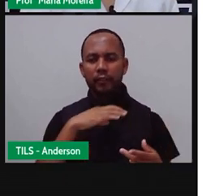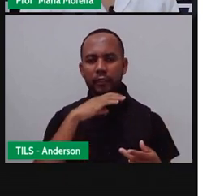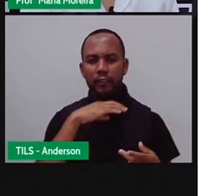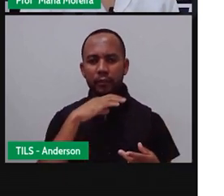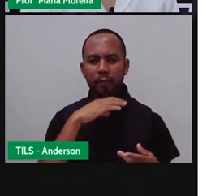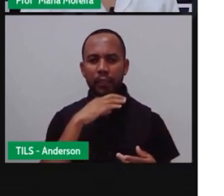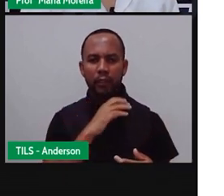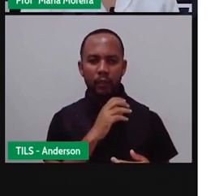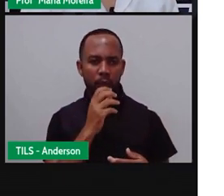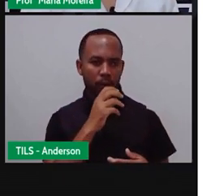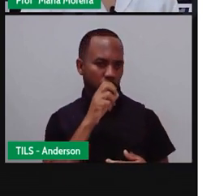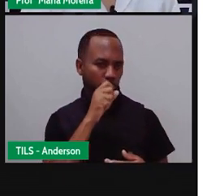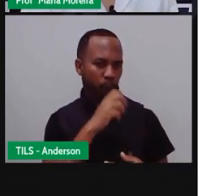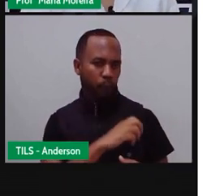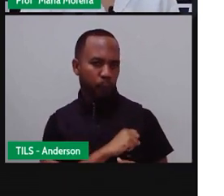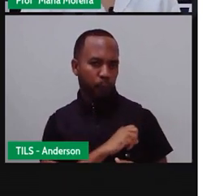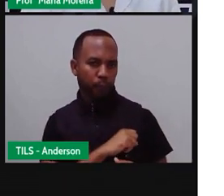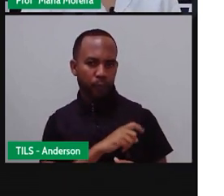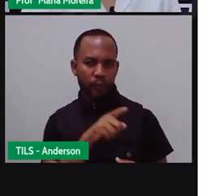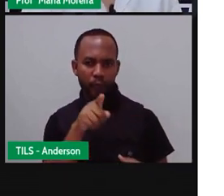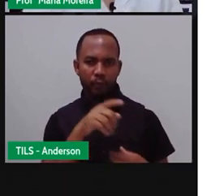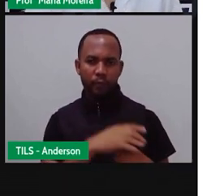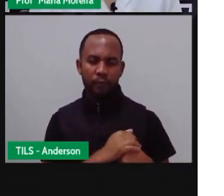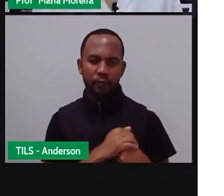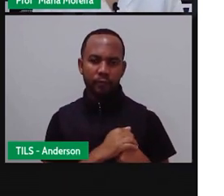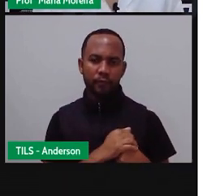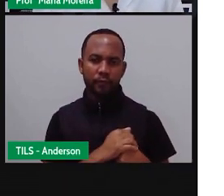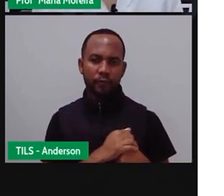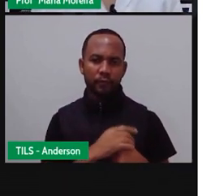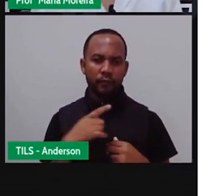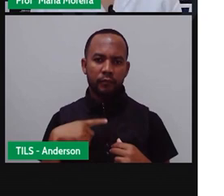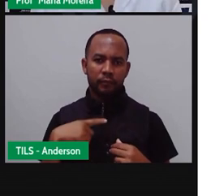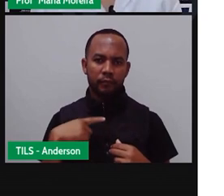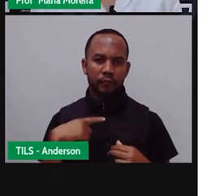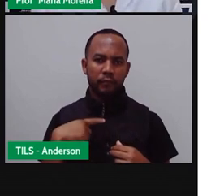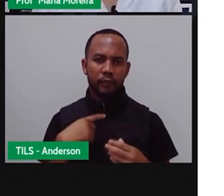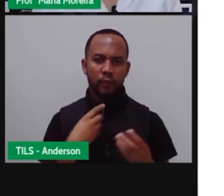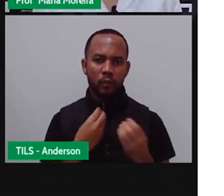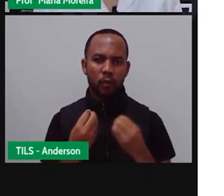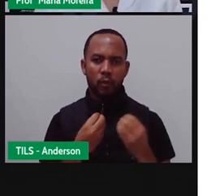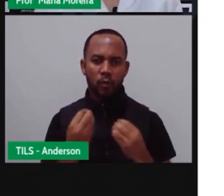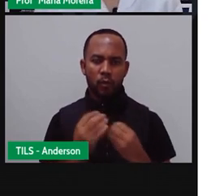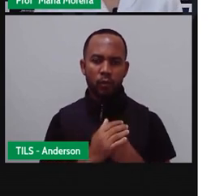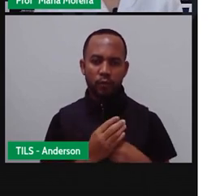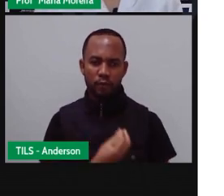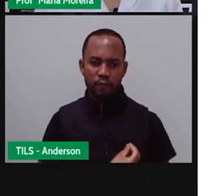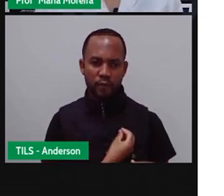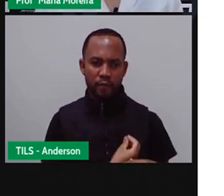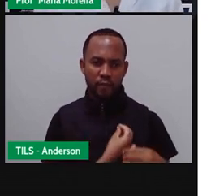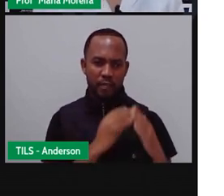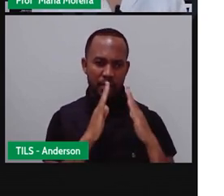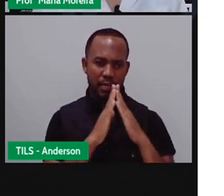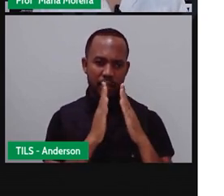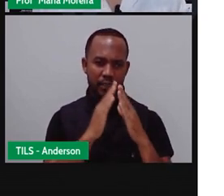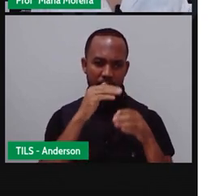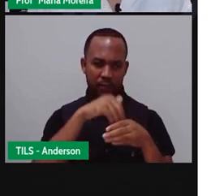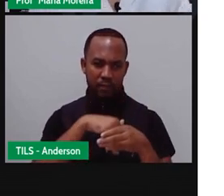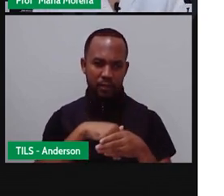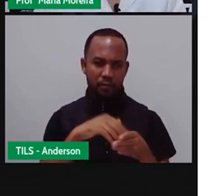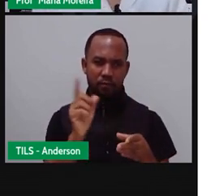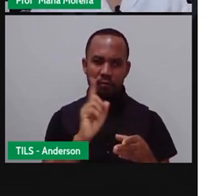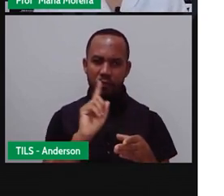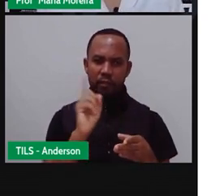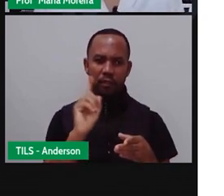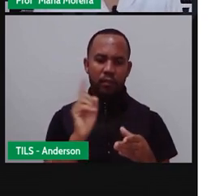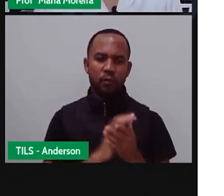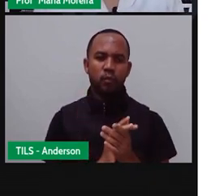mamíferos domesticados estão, né? Quando a gente fala de domesticado, não quer dizer que vive na casa com a gente, não. Mas que faz